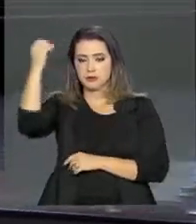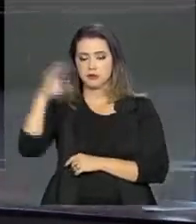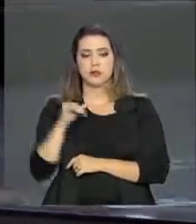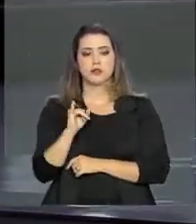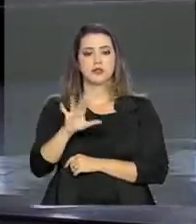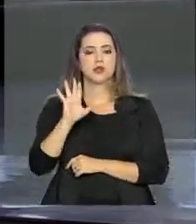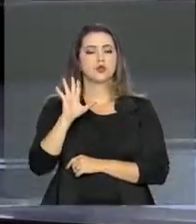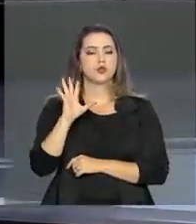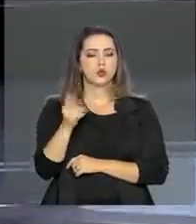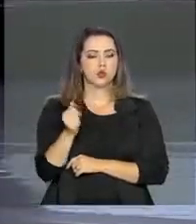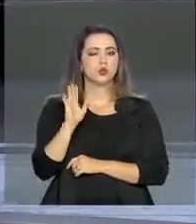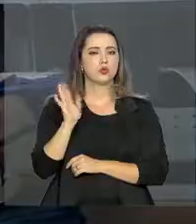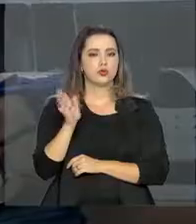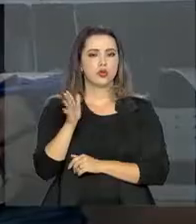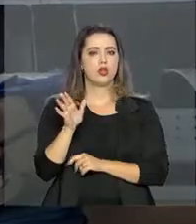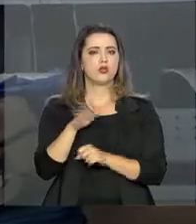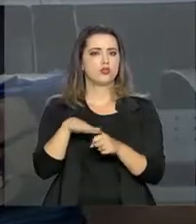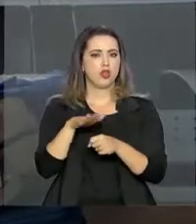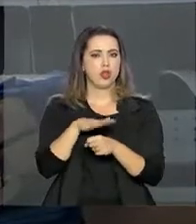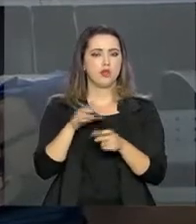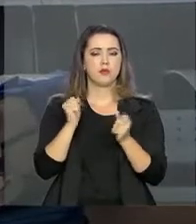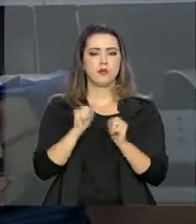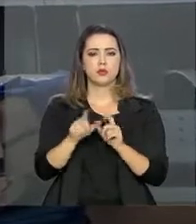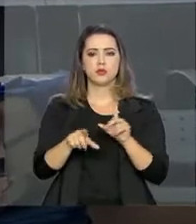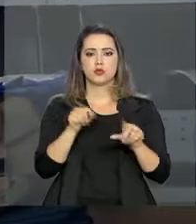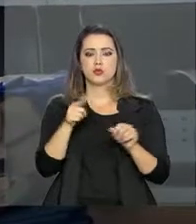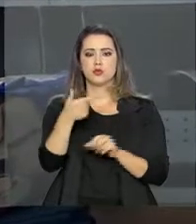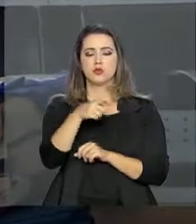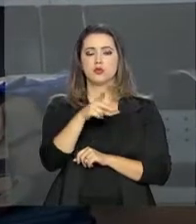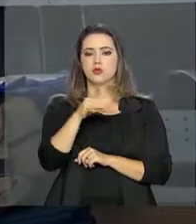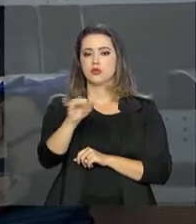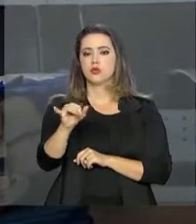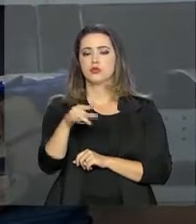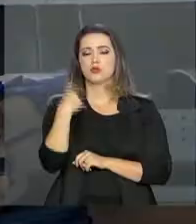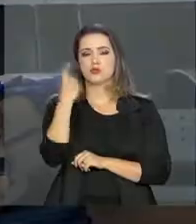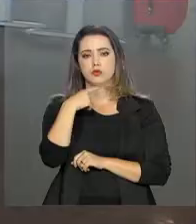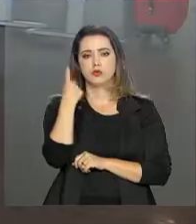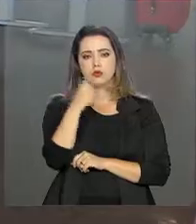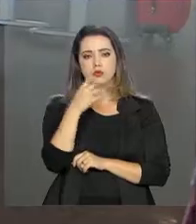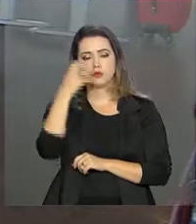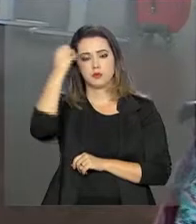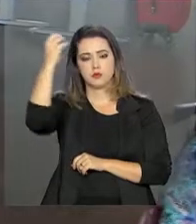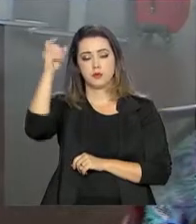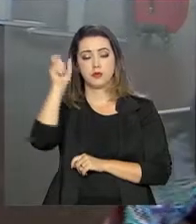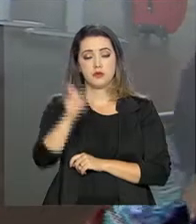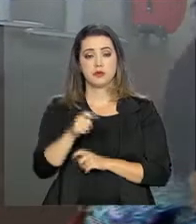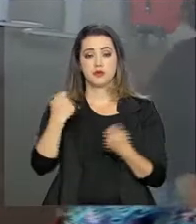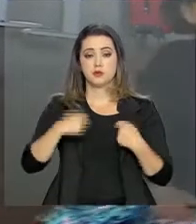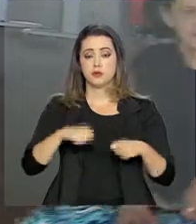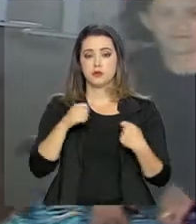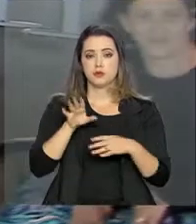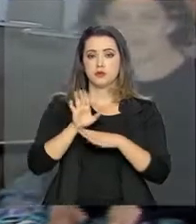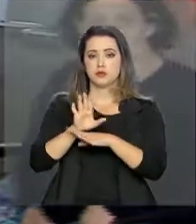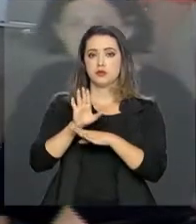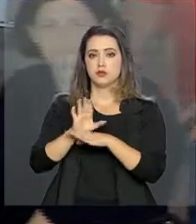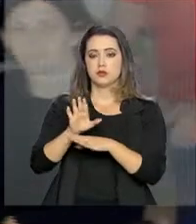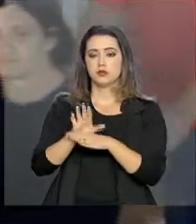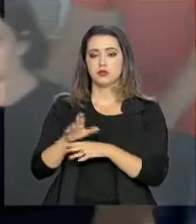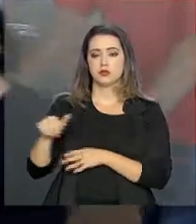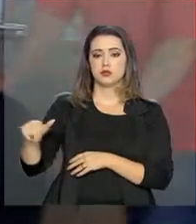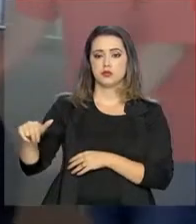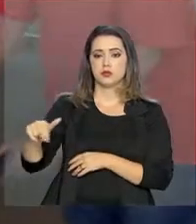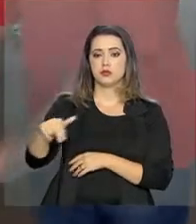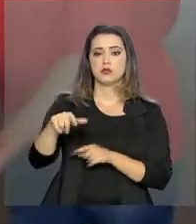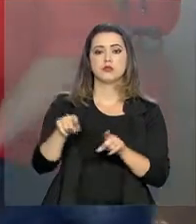assentos já estiverem ocupados, a pessoa pode escolher outro dia ou horário para viajar. E quem precisa de ajuda para se locomover